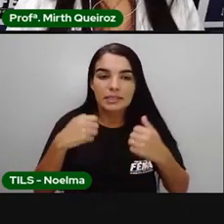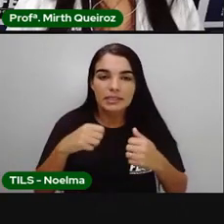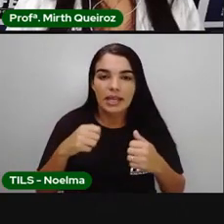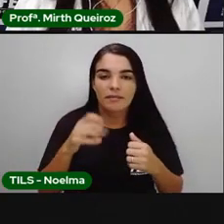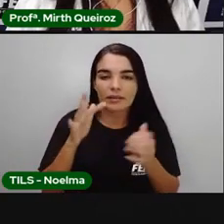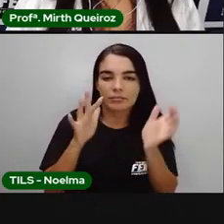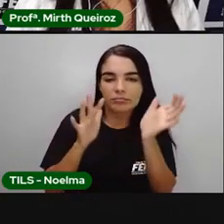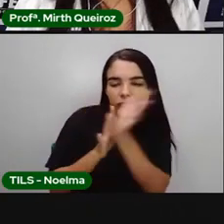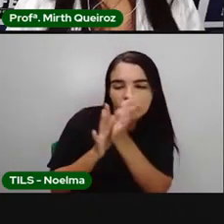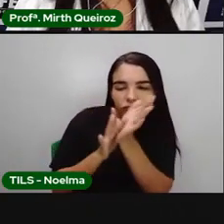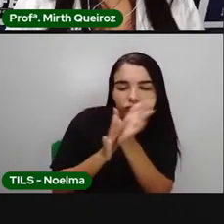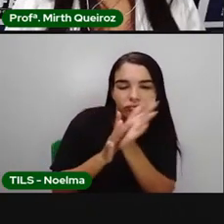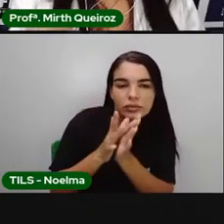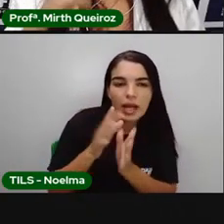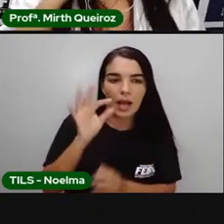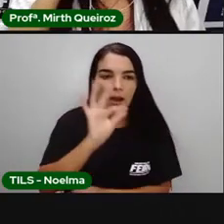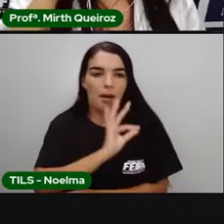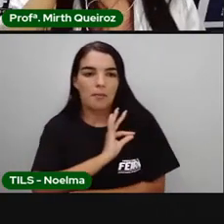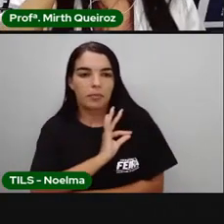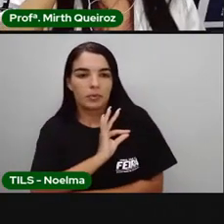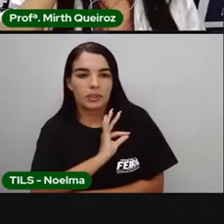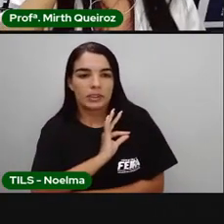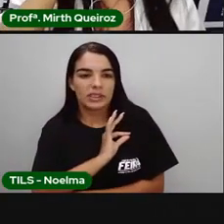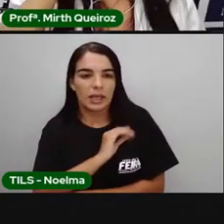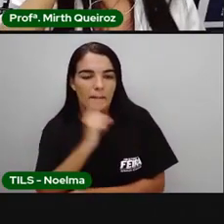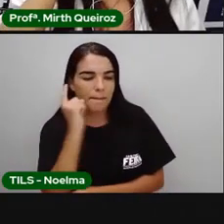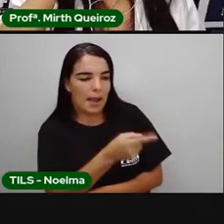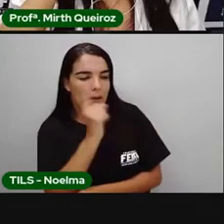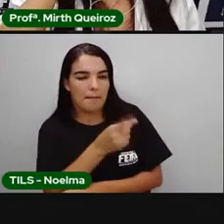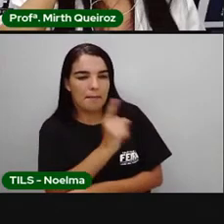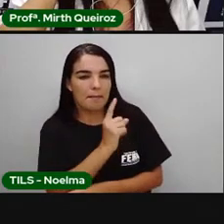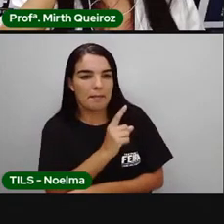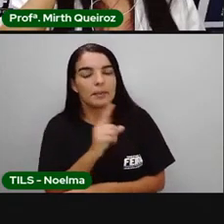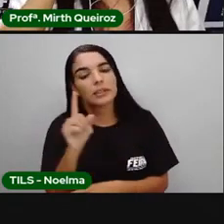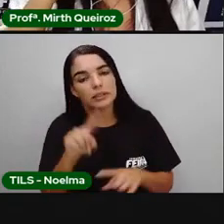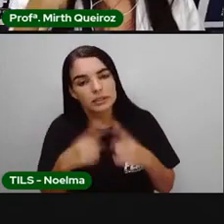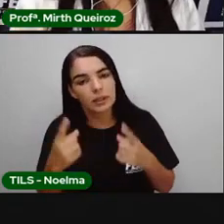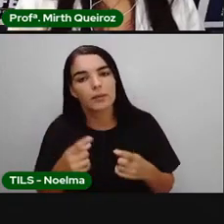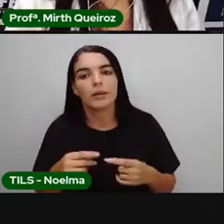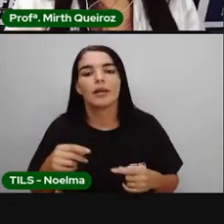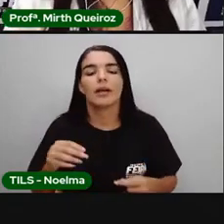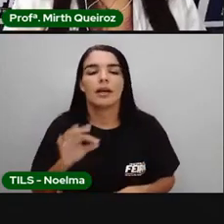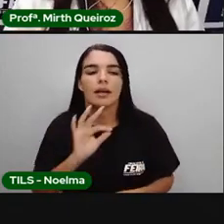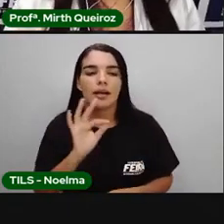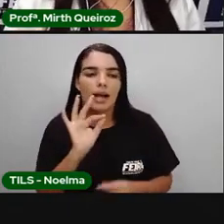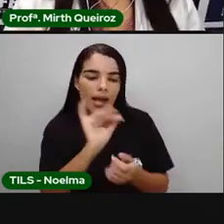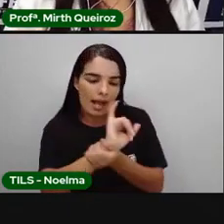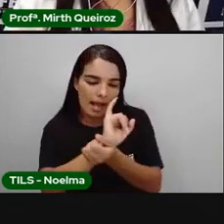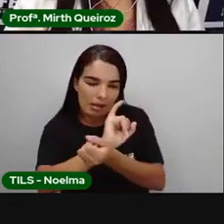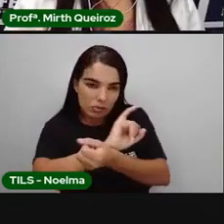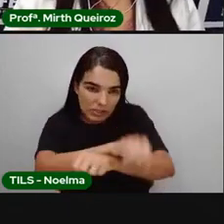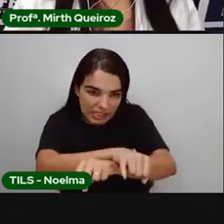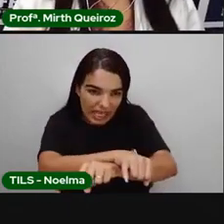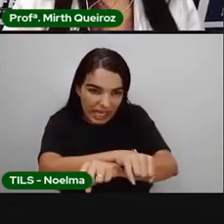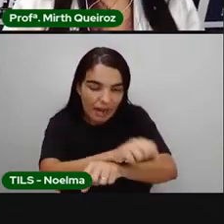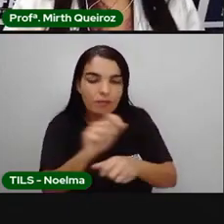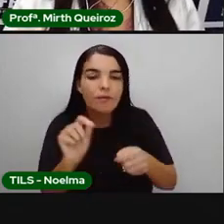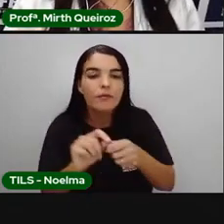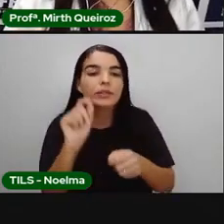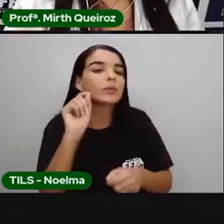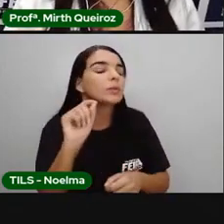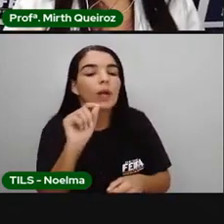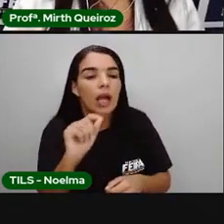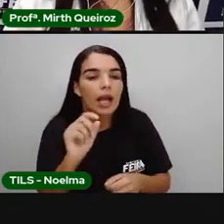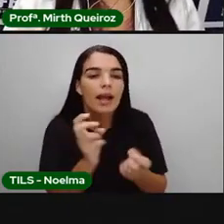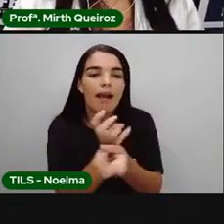despistar a polícia, utilizavam os cantos africanos. E aí vem Manoel dos